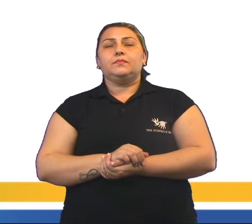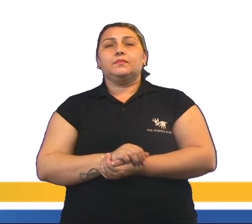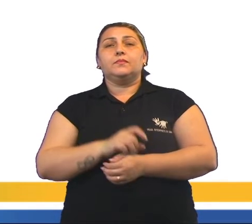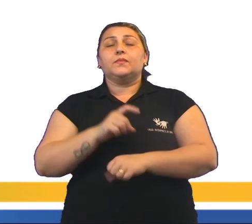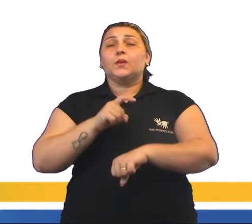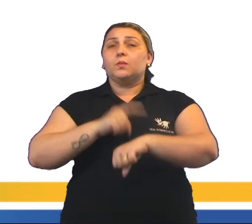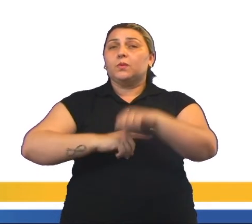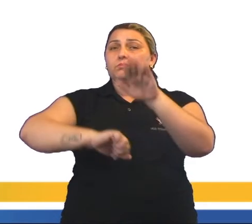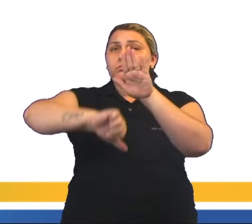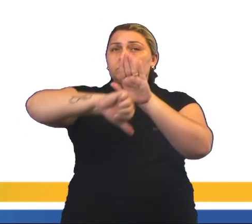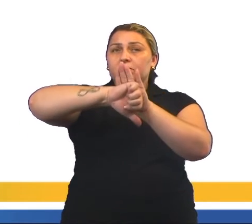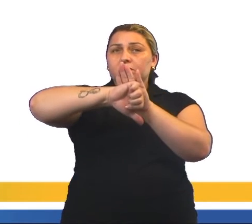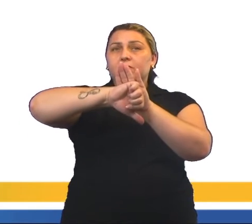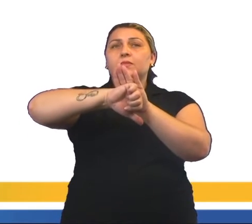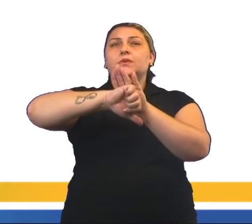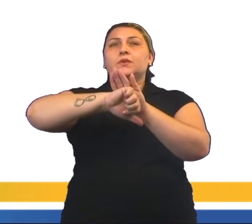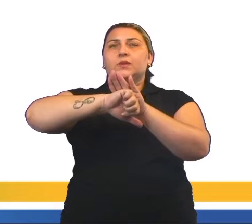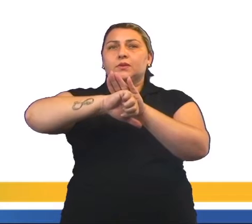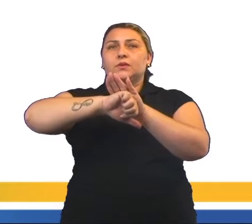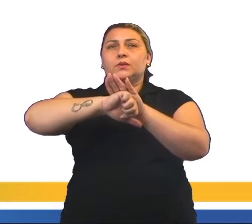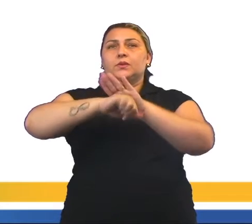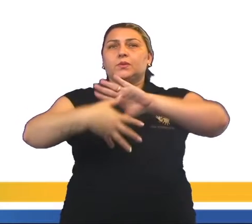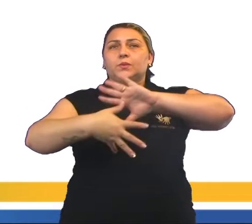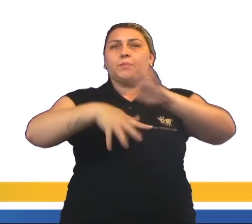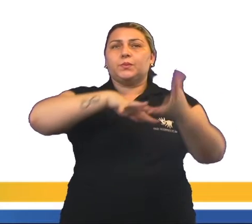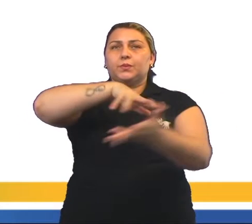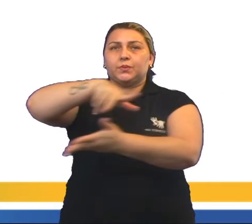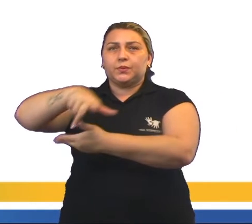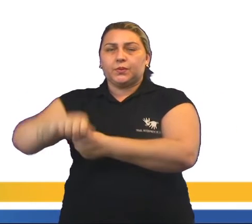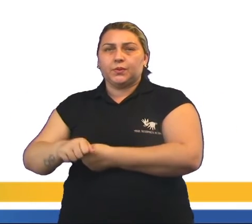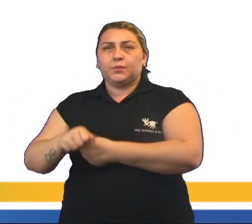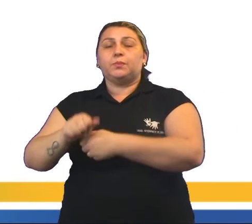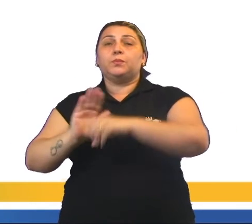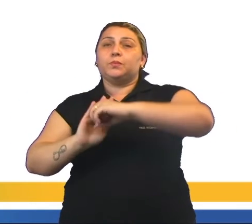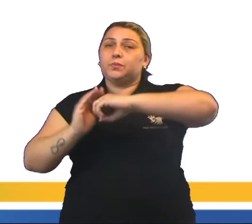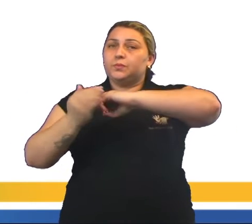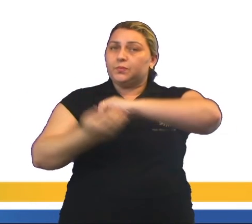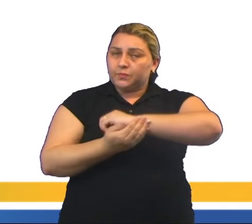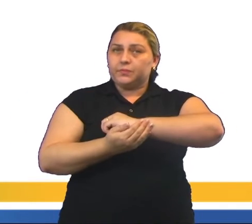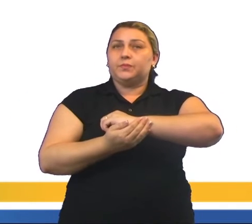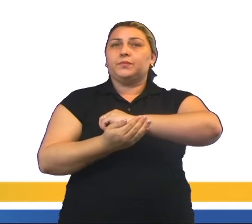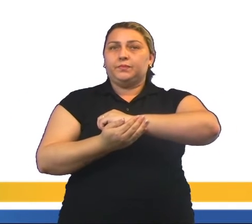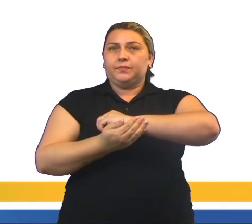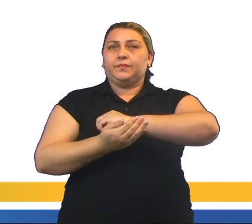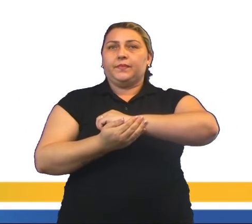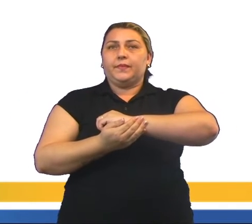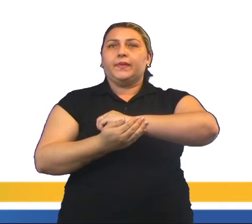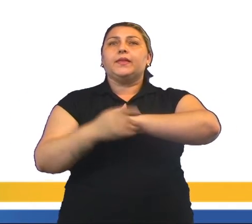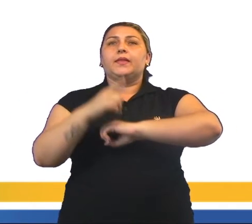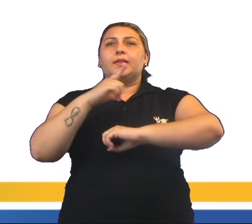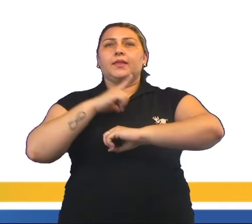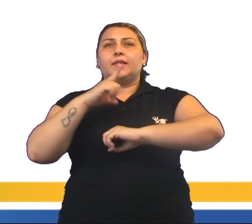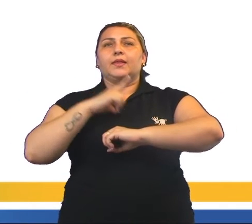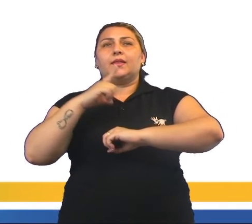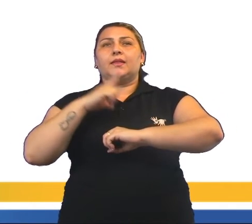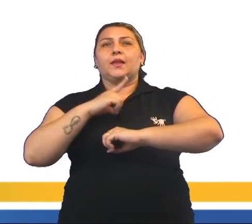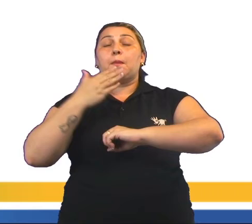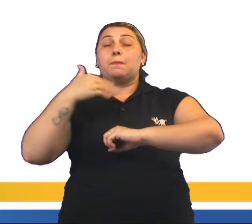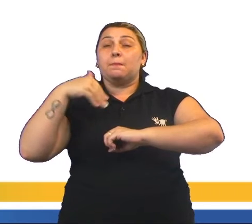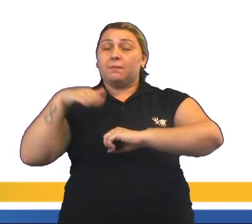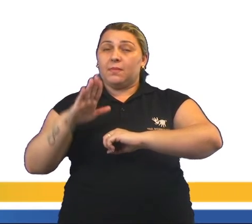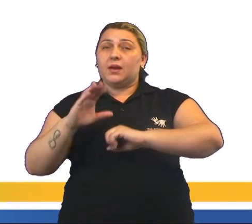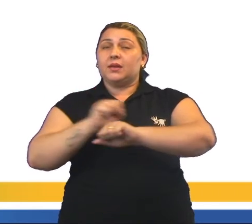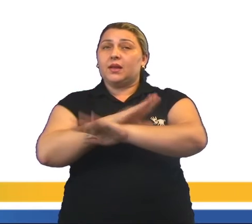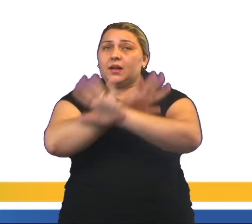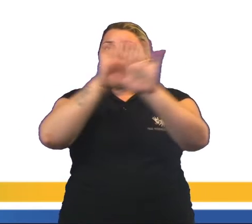Os momentos de crise, como a pandemia causada pelo coronavírus, atingem de modo mais